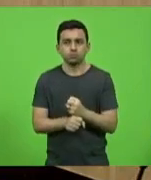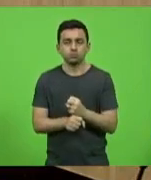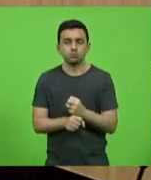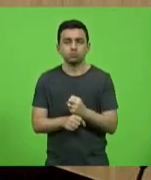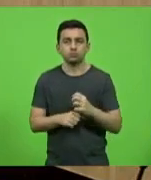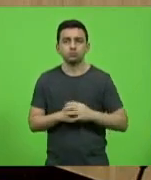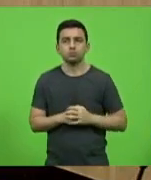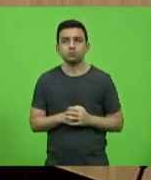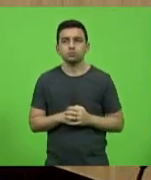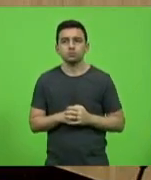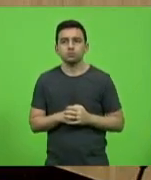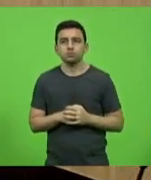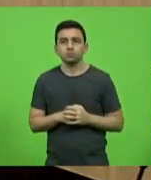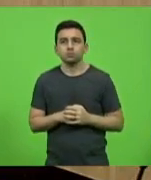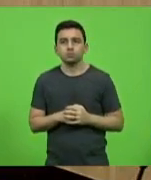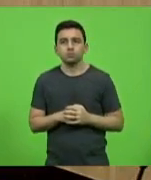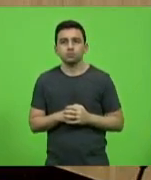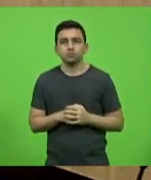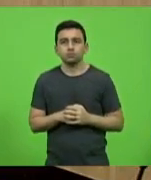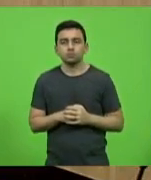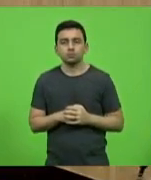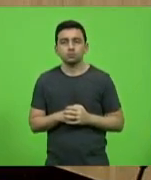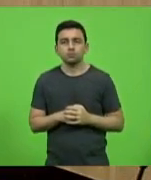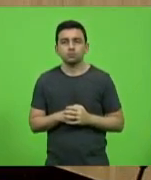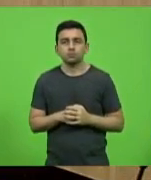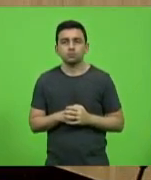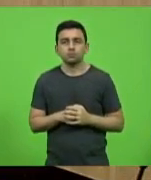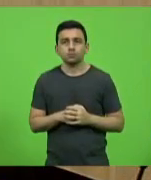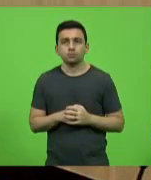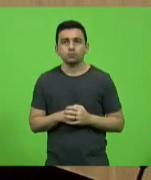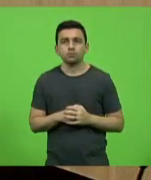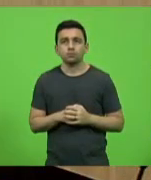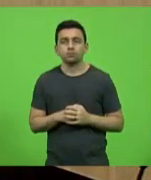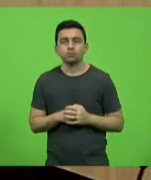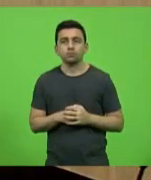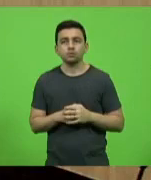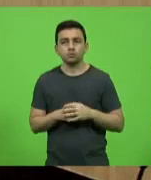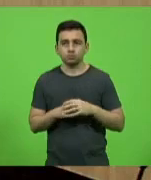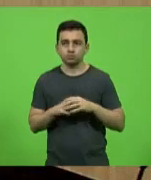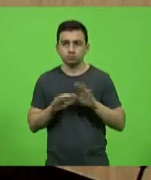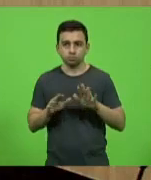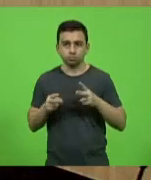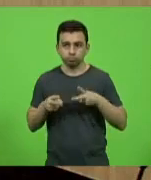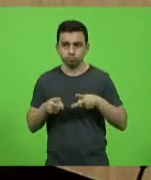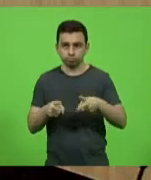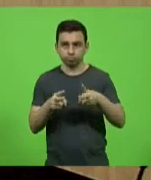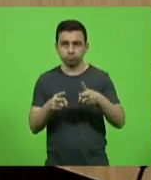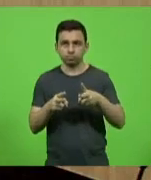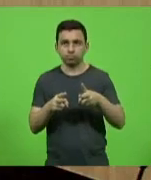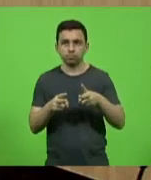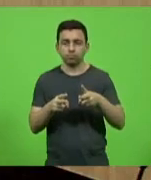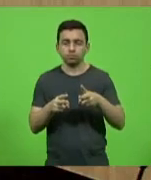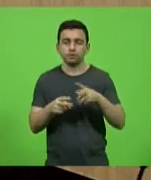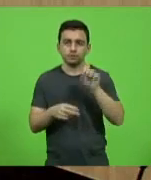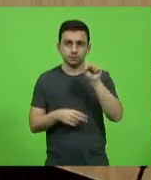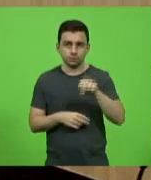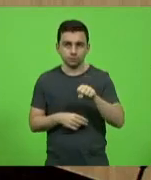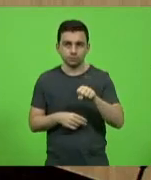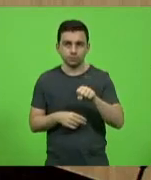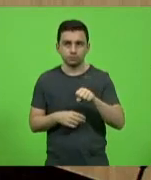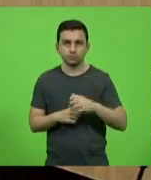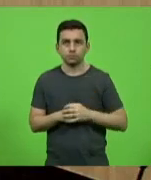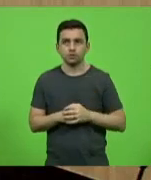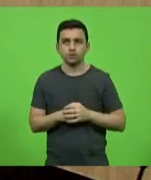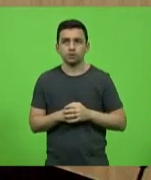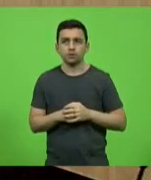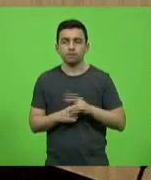encaminhamento. 21 votos sem, 11 votos não. Está mantido o voto. Deputada Ada De Luca votou sim também. O veto